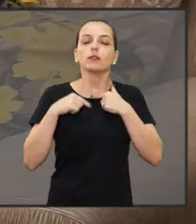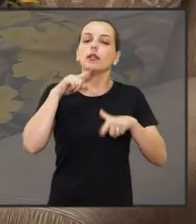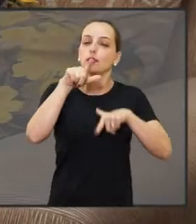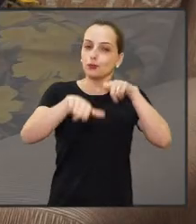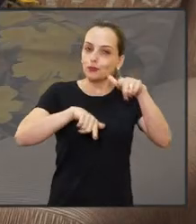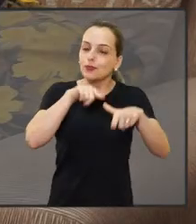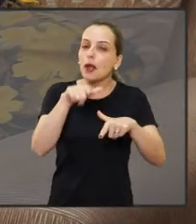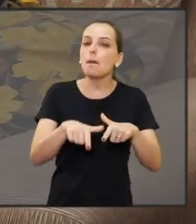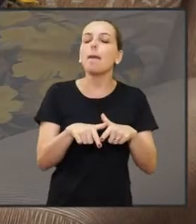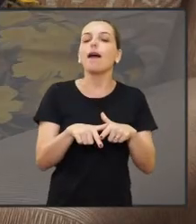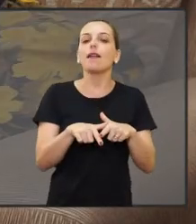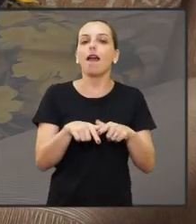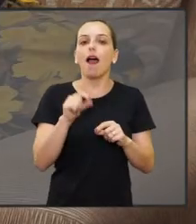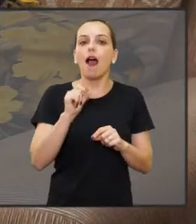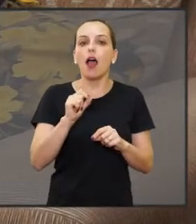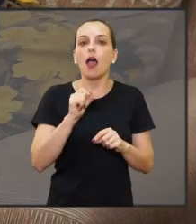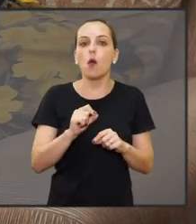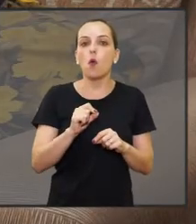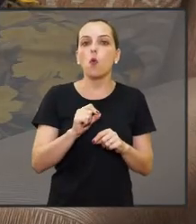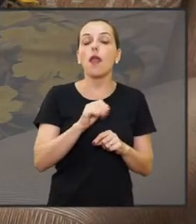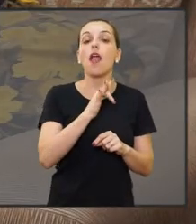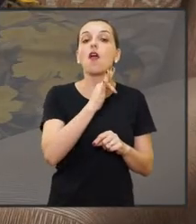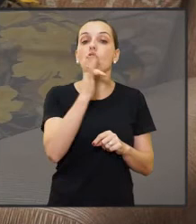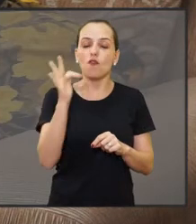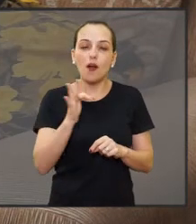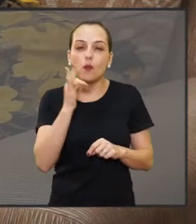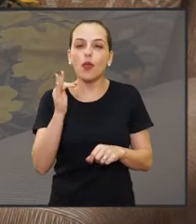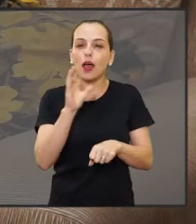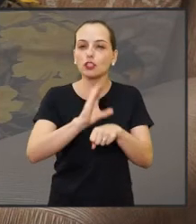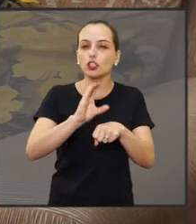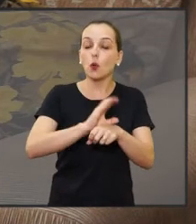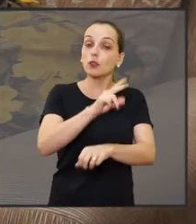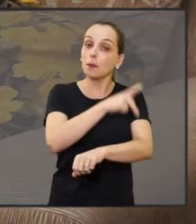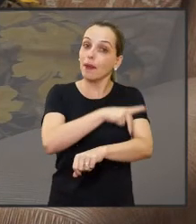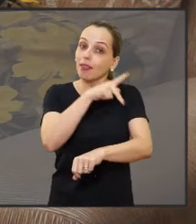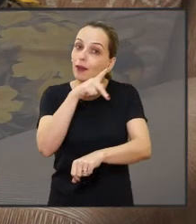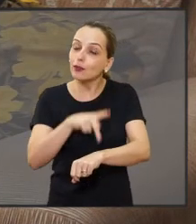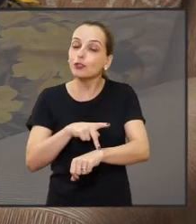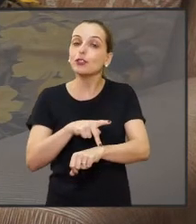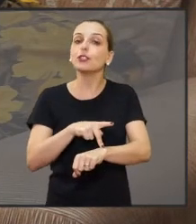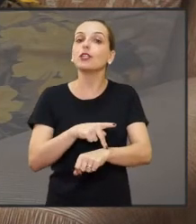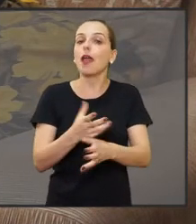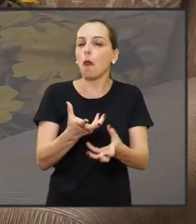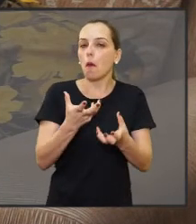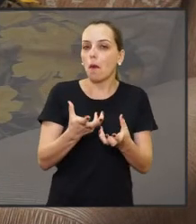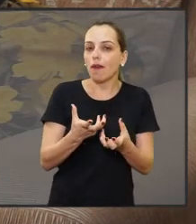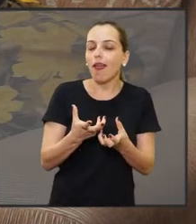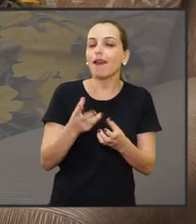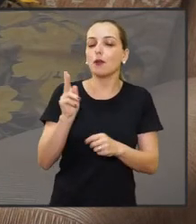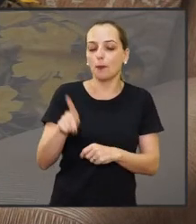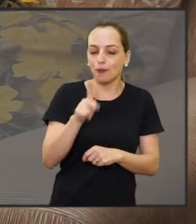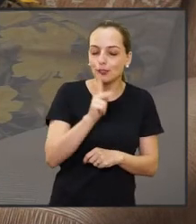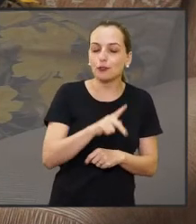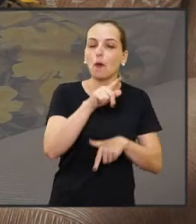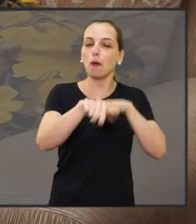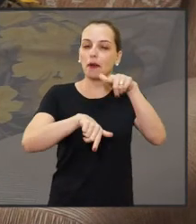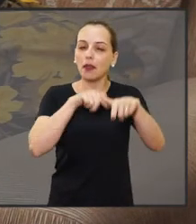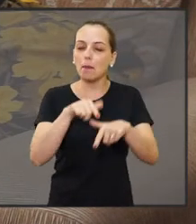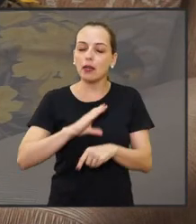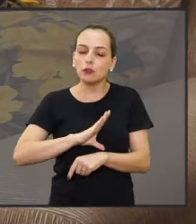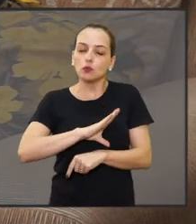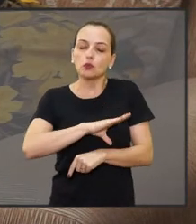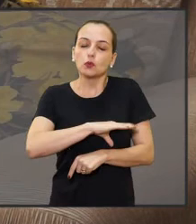Eu pretendo procurar emprego, fazer faculdade de pedagogia, que eu quero ser